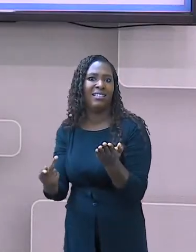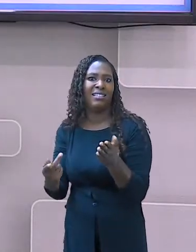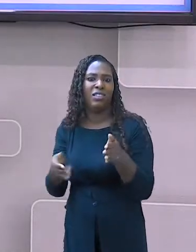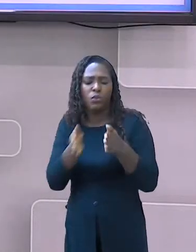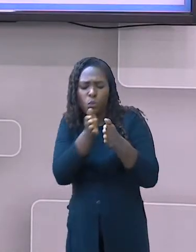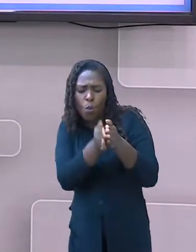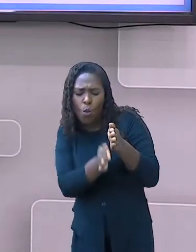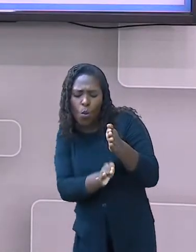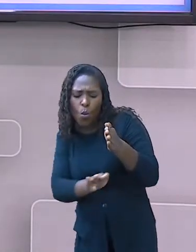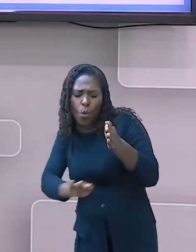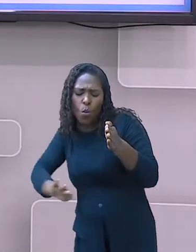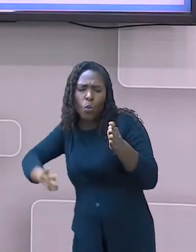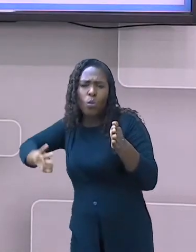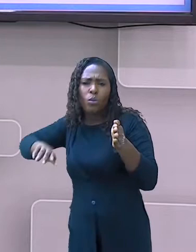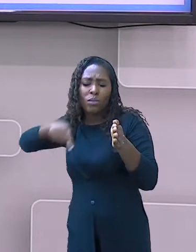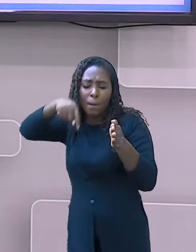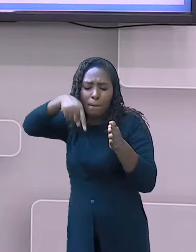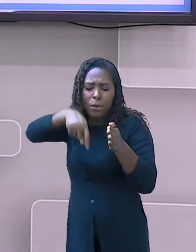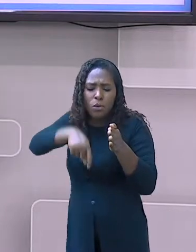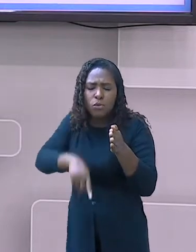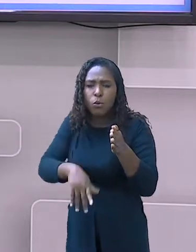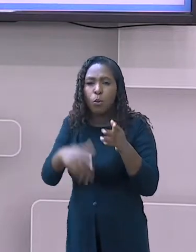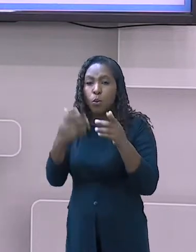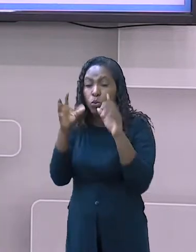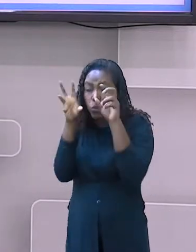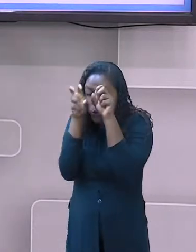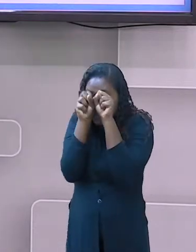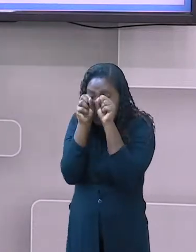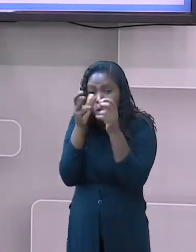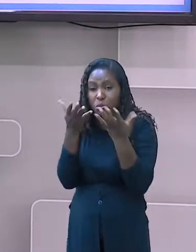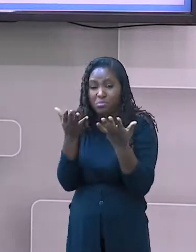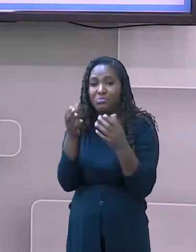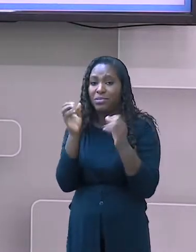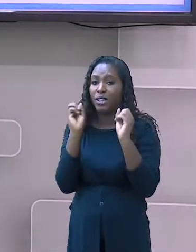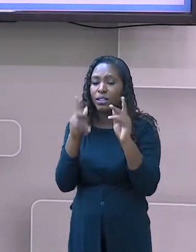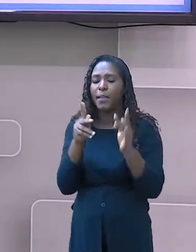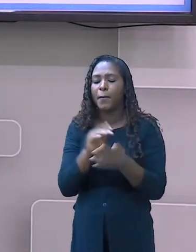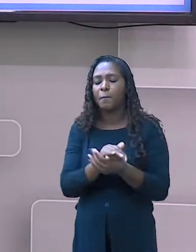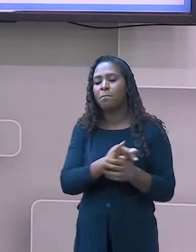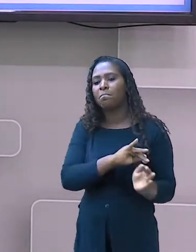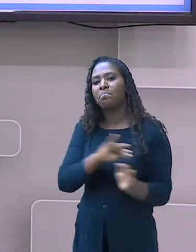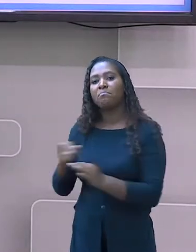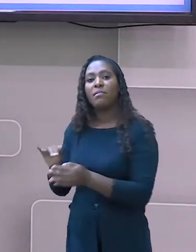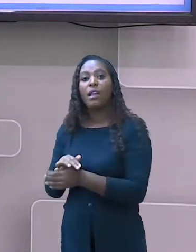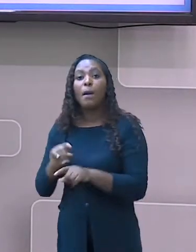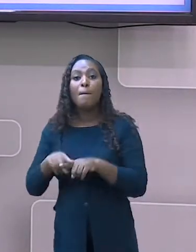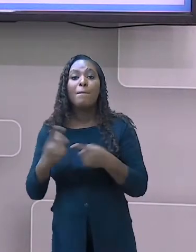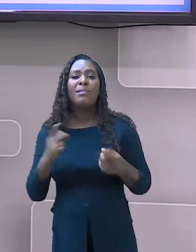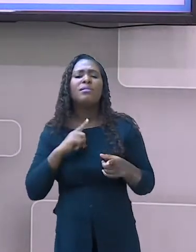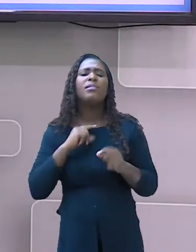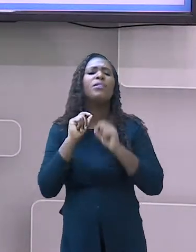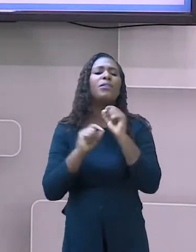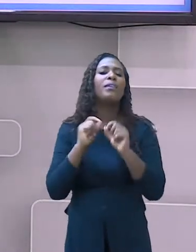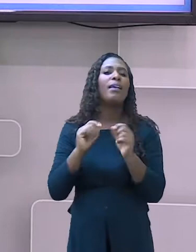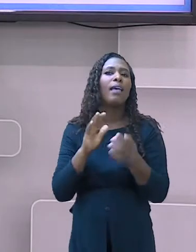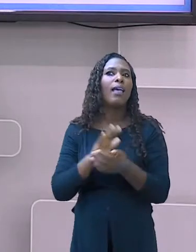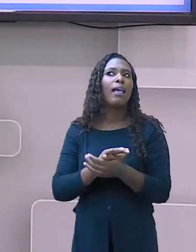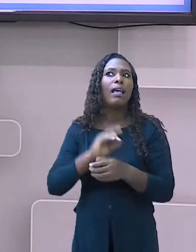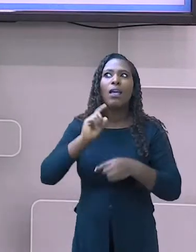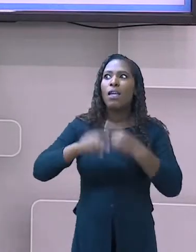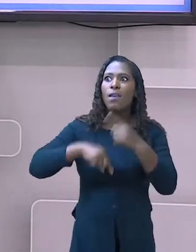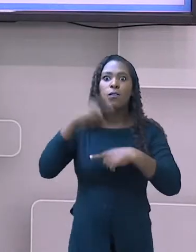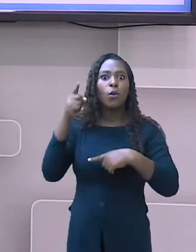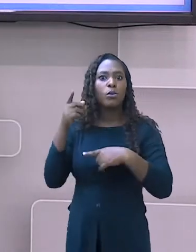dos medos imaginários existiu, mas houve as inovações técnicas e